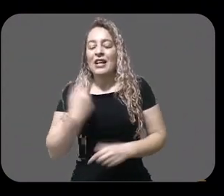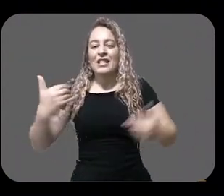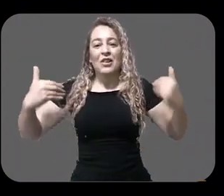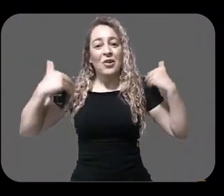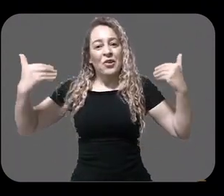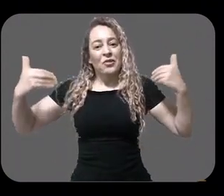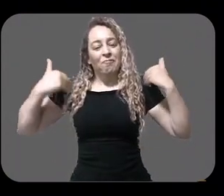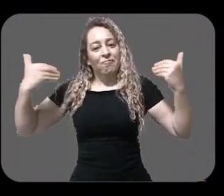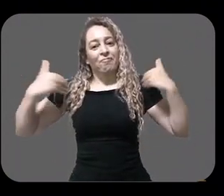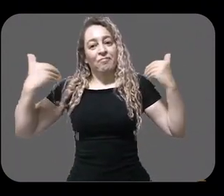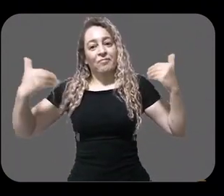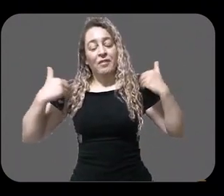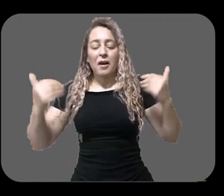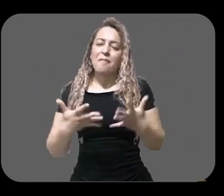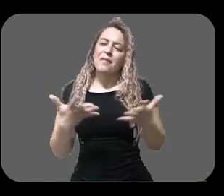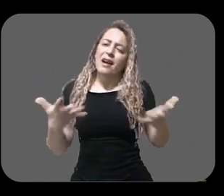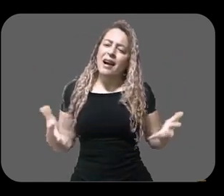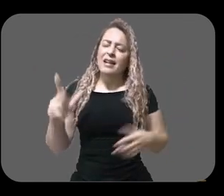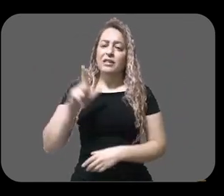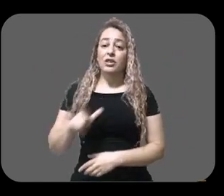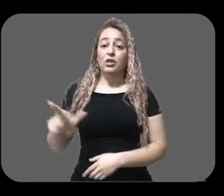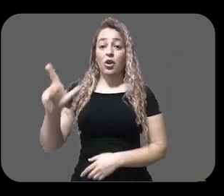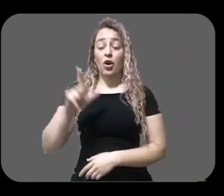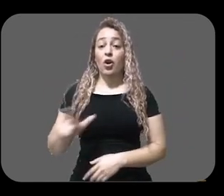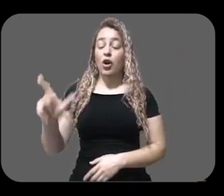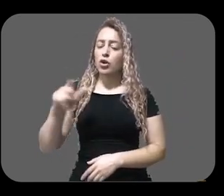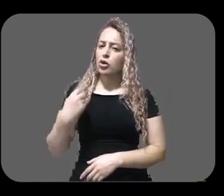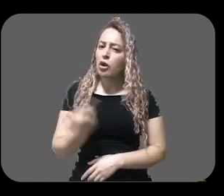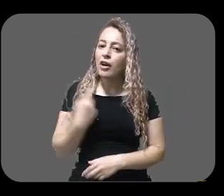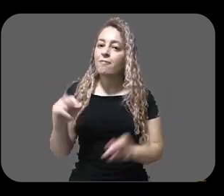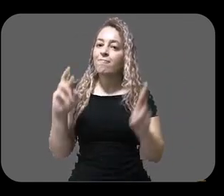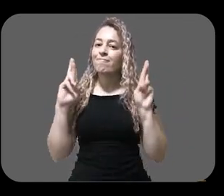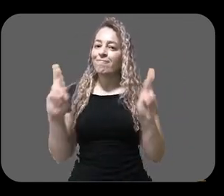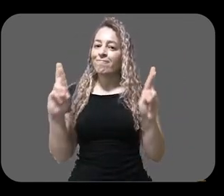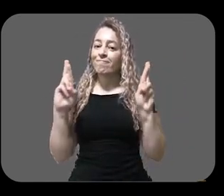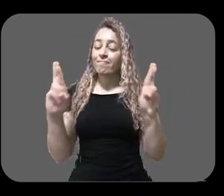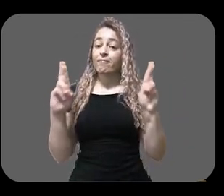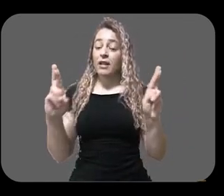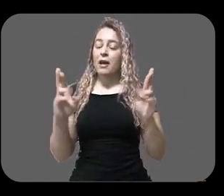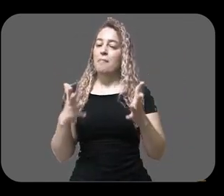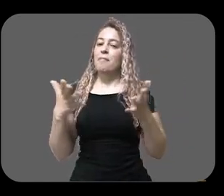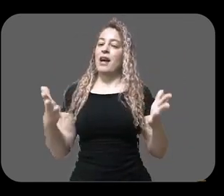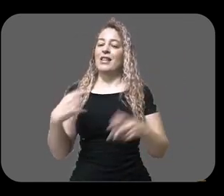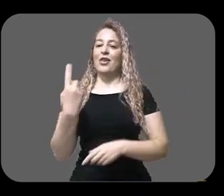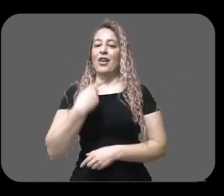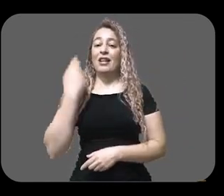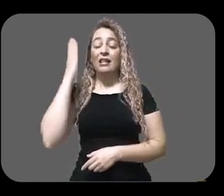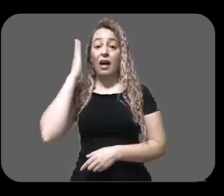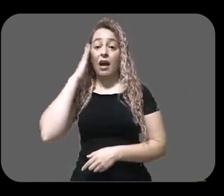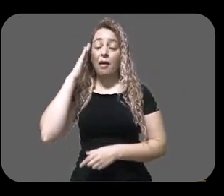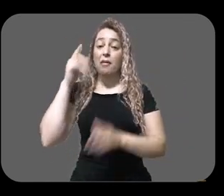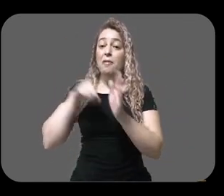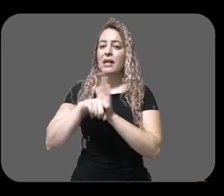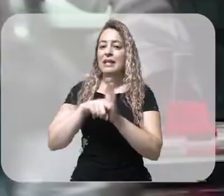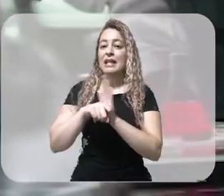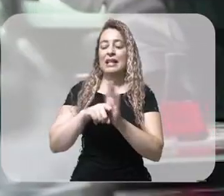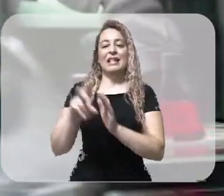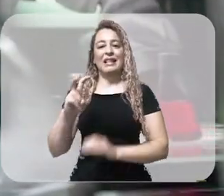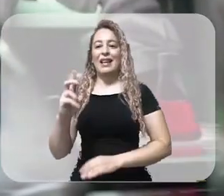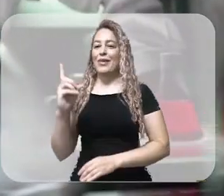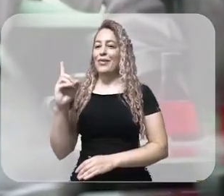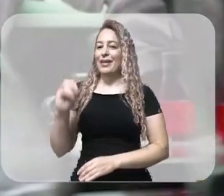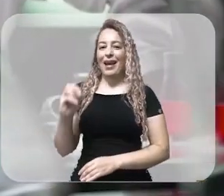Mas isso, claro, né? Quando a gente fala otimismo, nós estamos falando 5 anos, 10 anos, 15 anos.